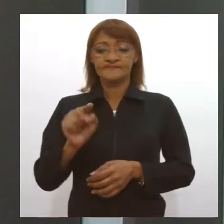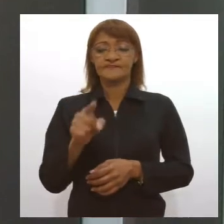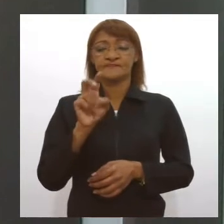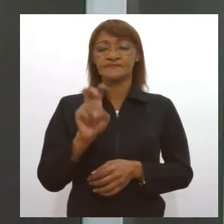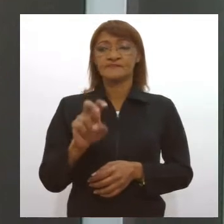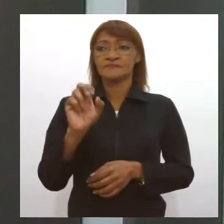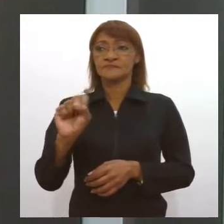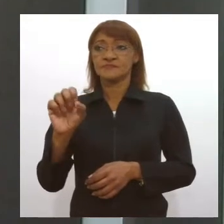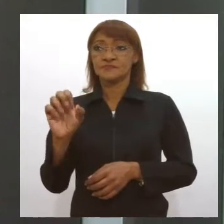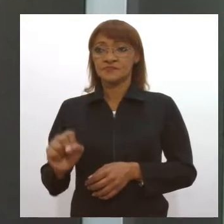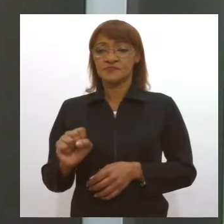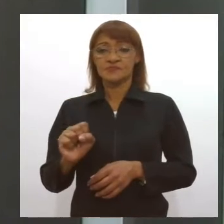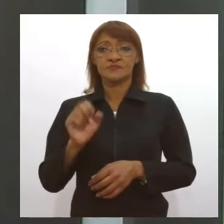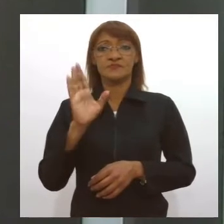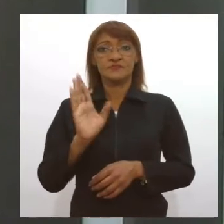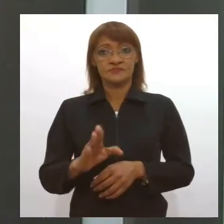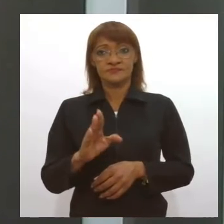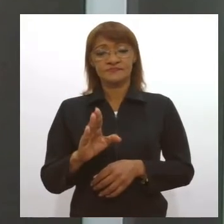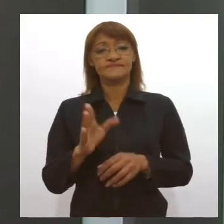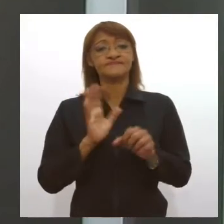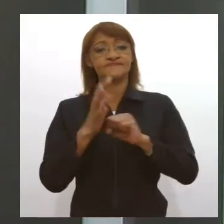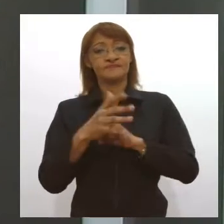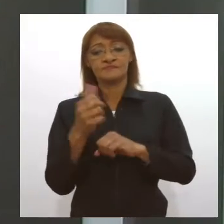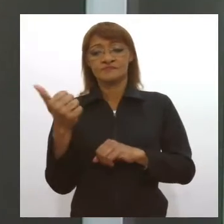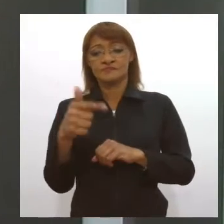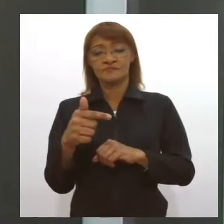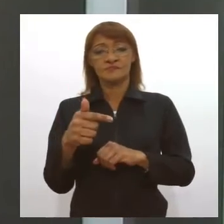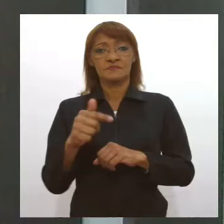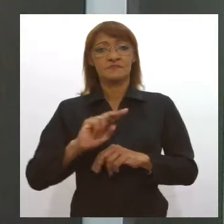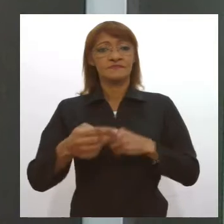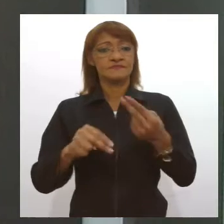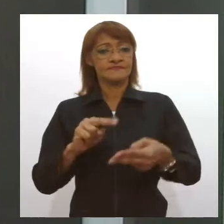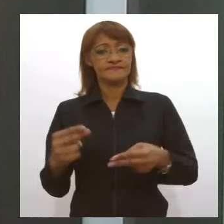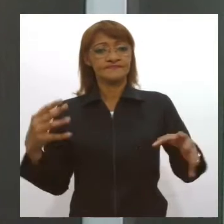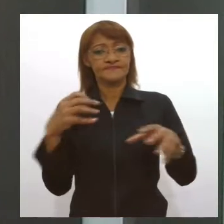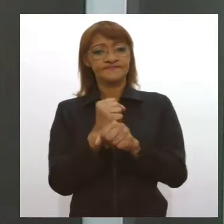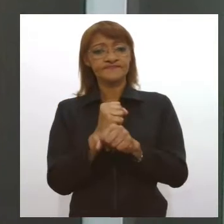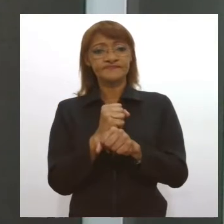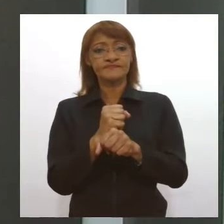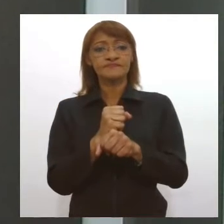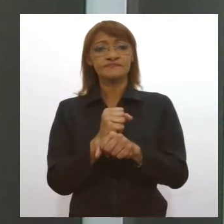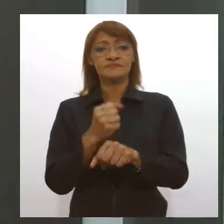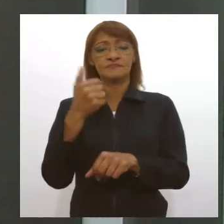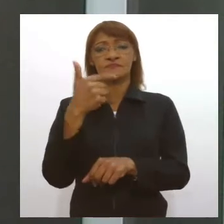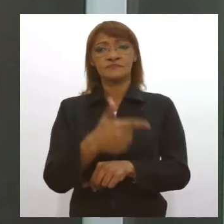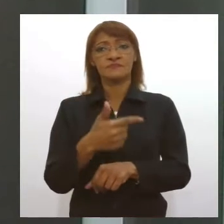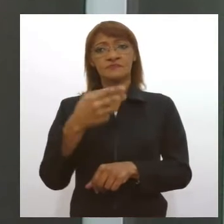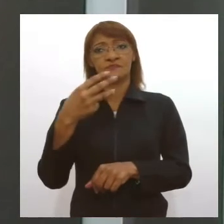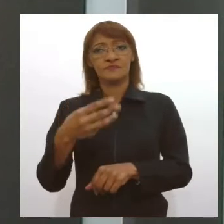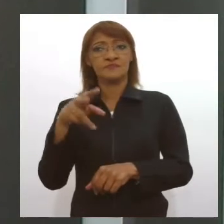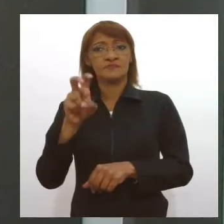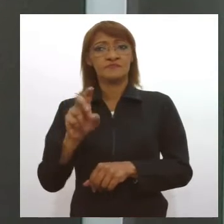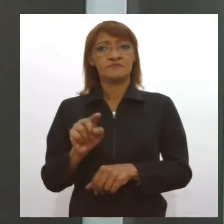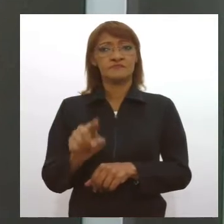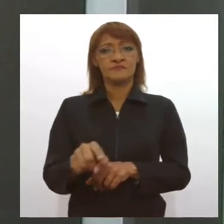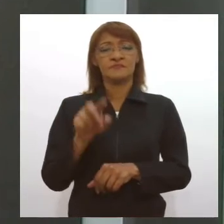novos casos da doença e 17 óptos. Com essa atualização, o Sergipe passa a ter 235